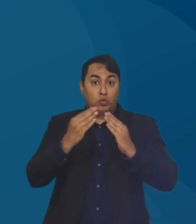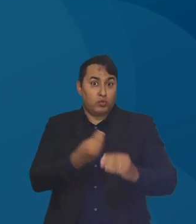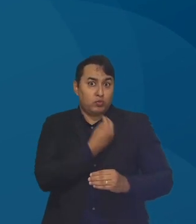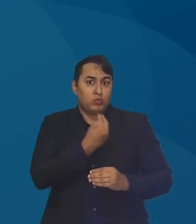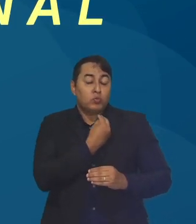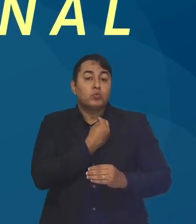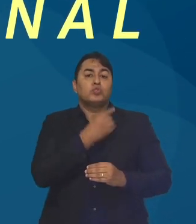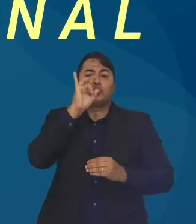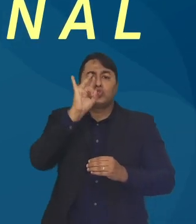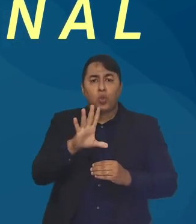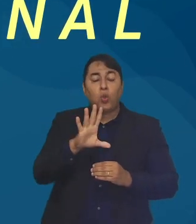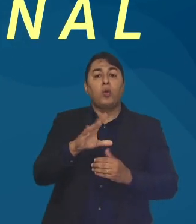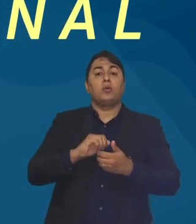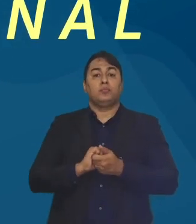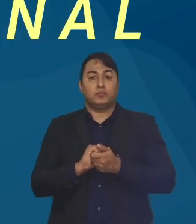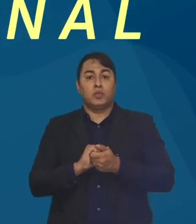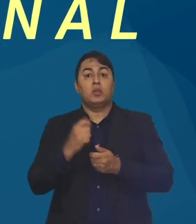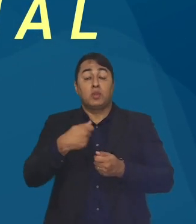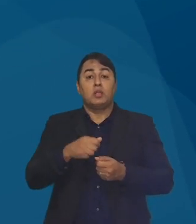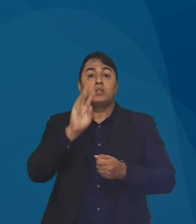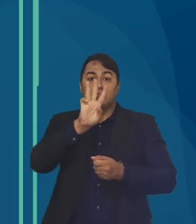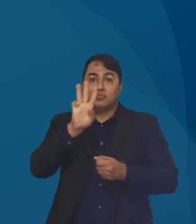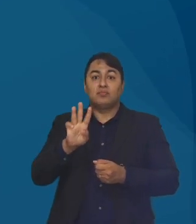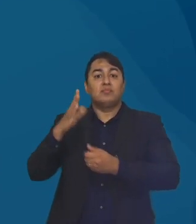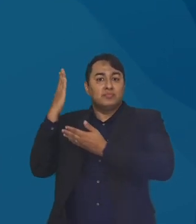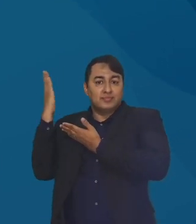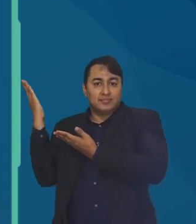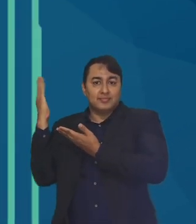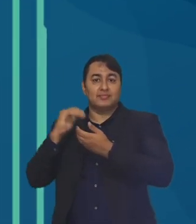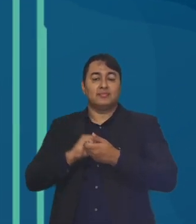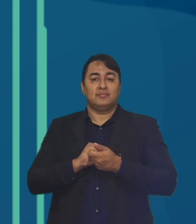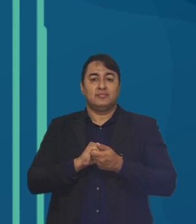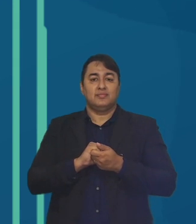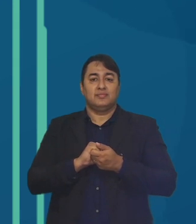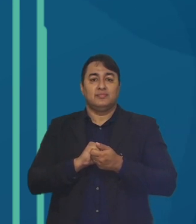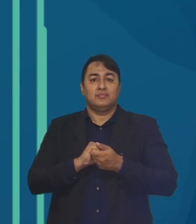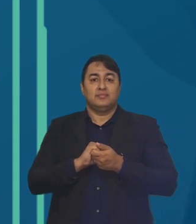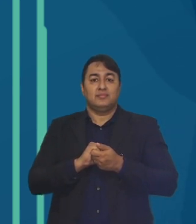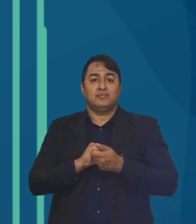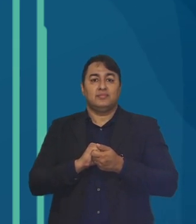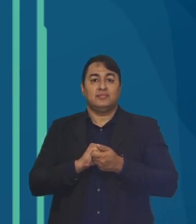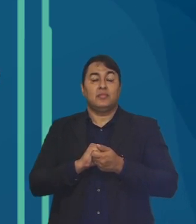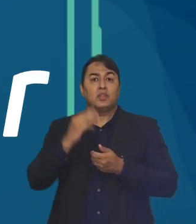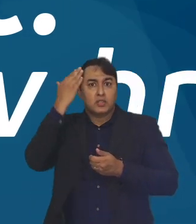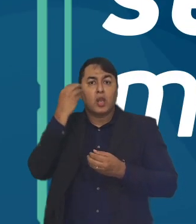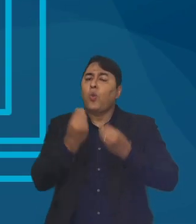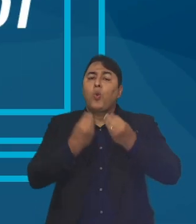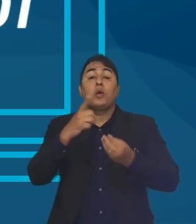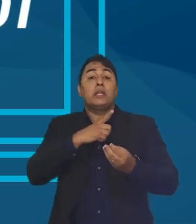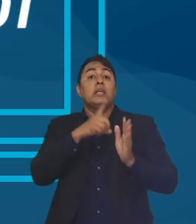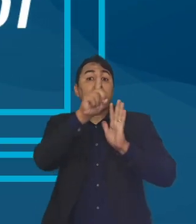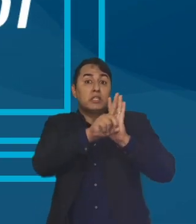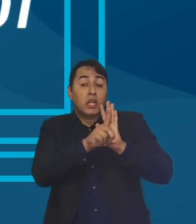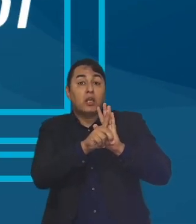em Mato Grosso que vivem exclusivamente da pesca artesanal acessem o site repesca.cetasc.mt.gov.br para saber